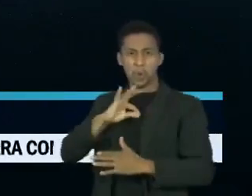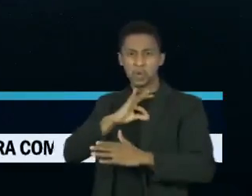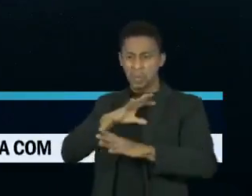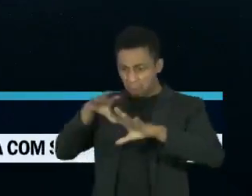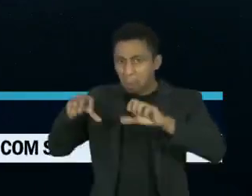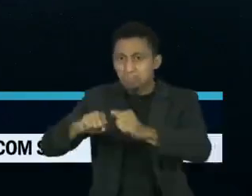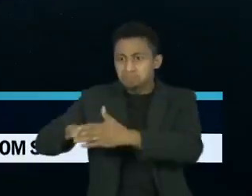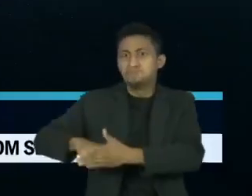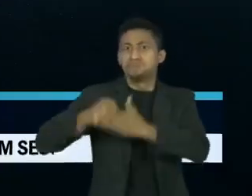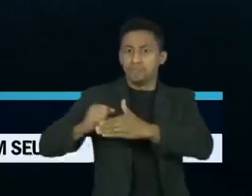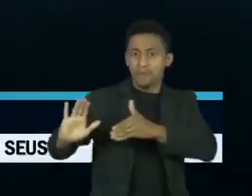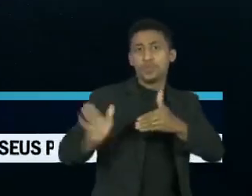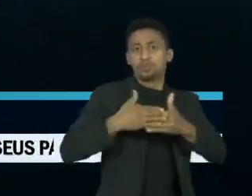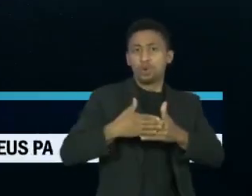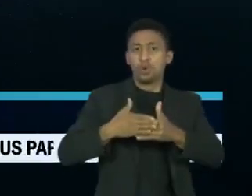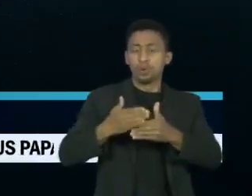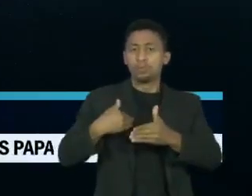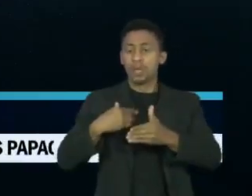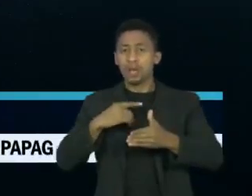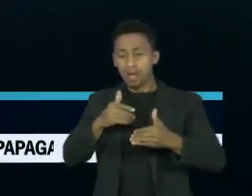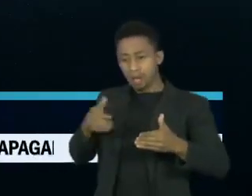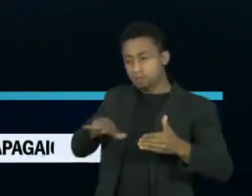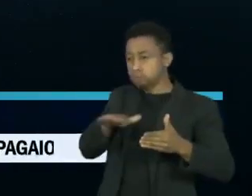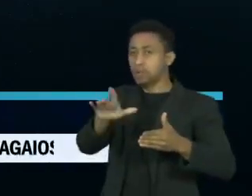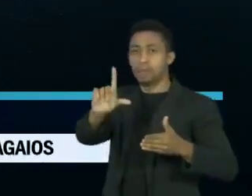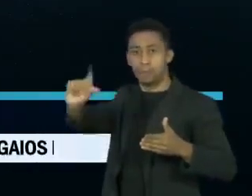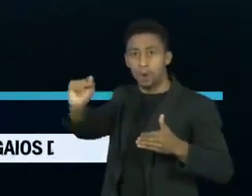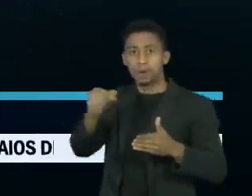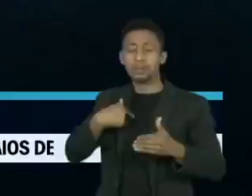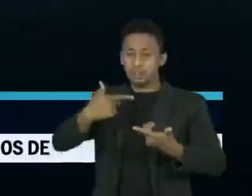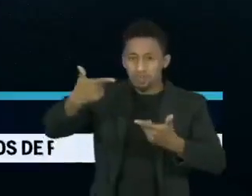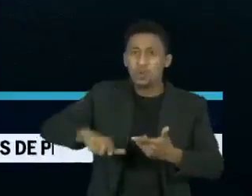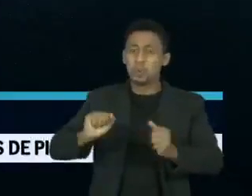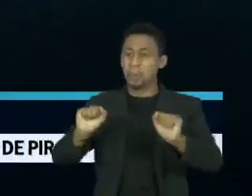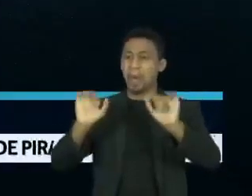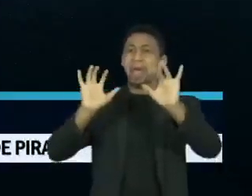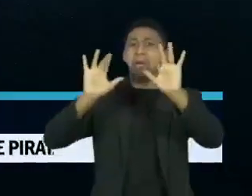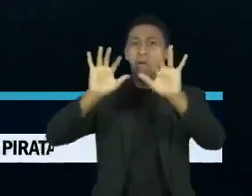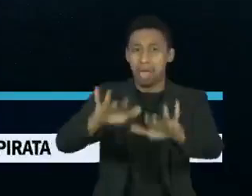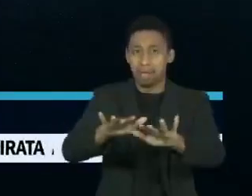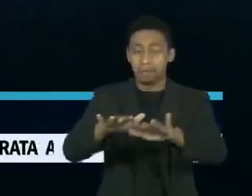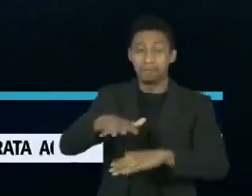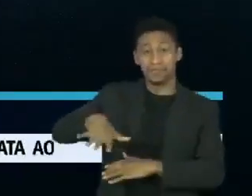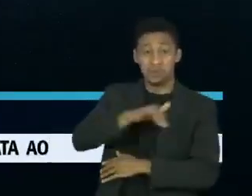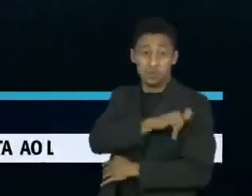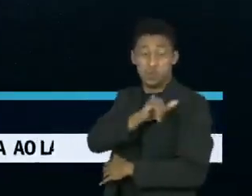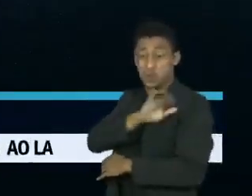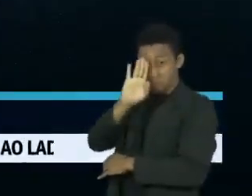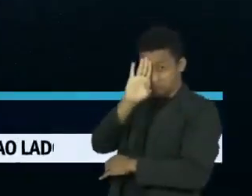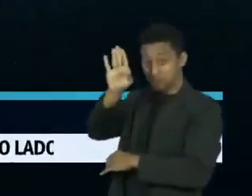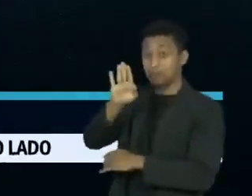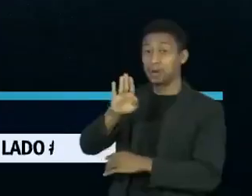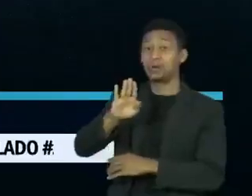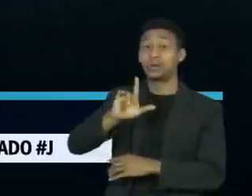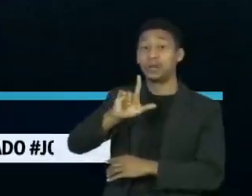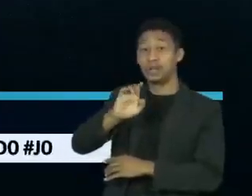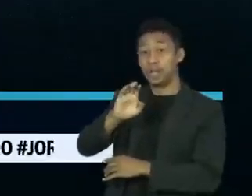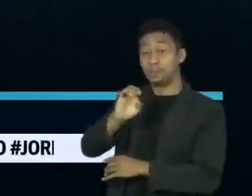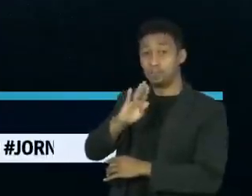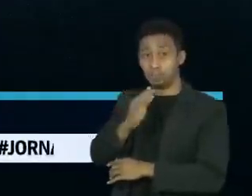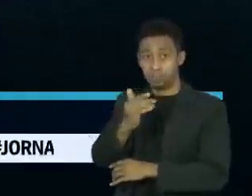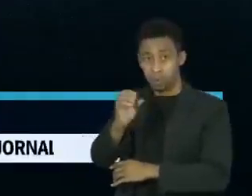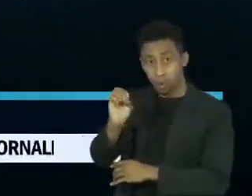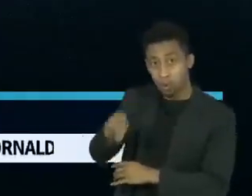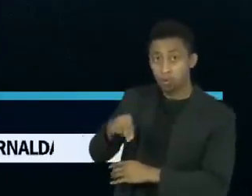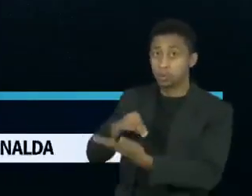fiscais. O Leblon foi o bairro com mais ocorrências. Em São Paulo, houve festa com música eletrônica e muita